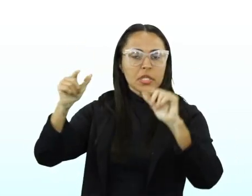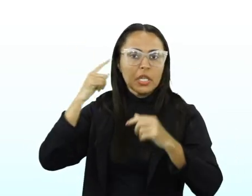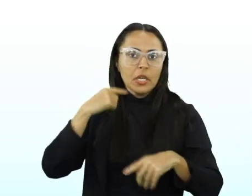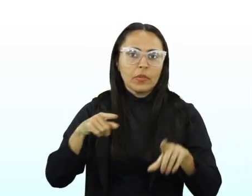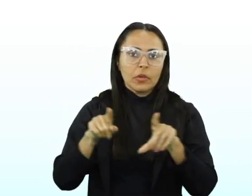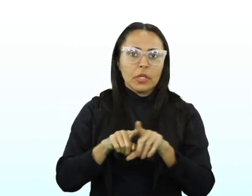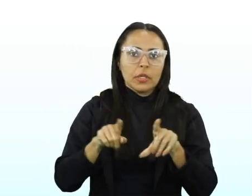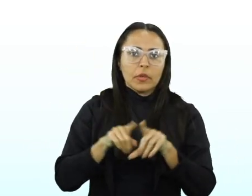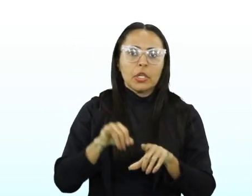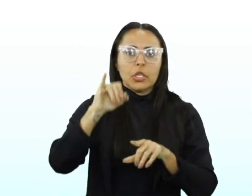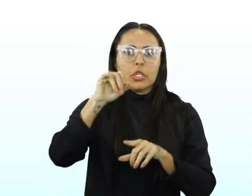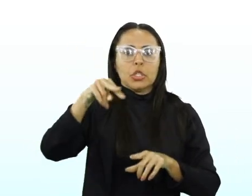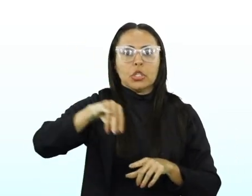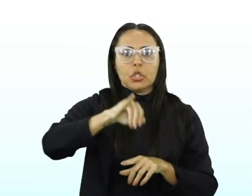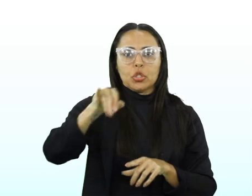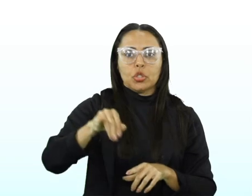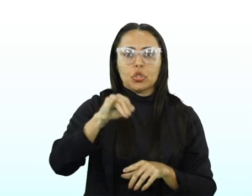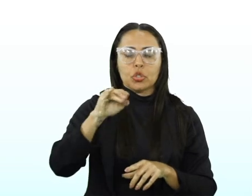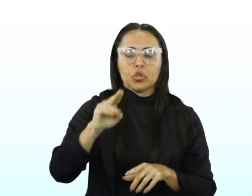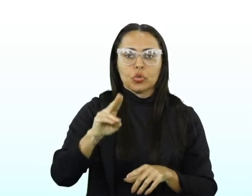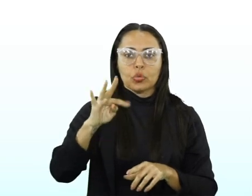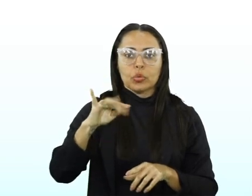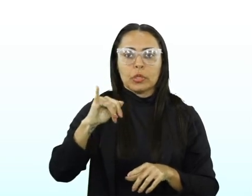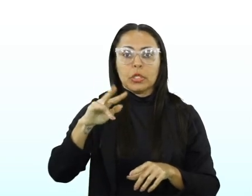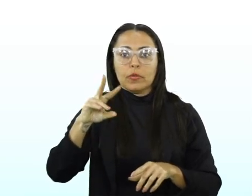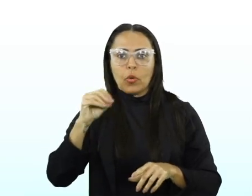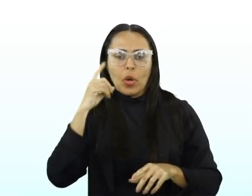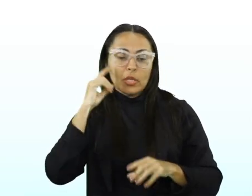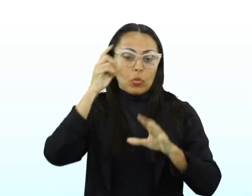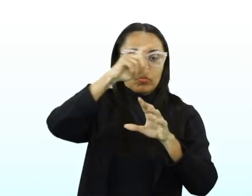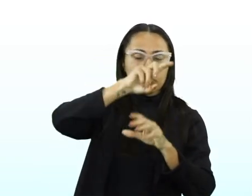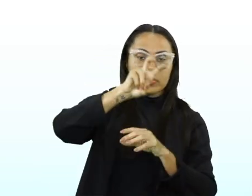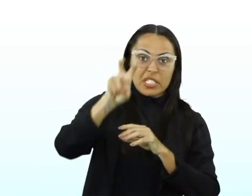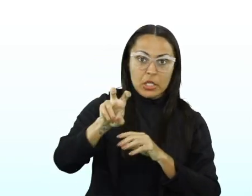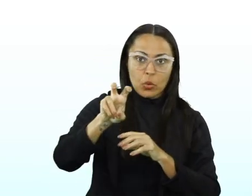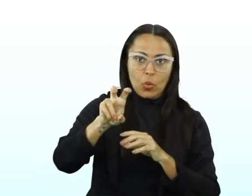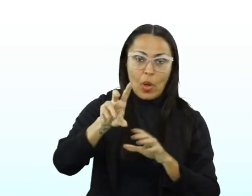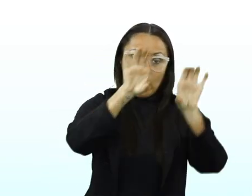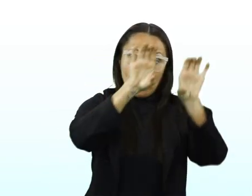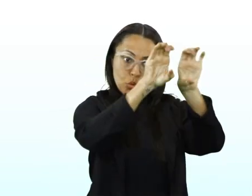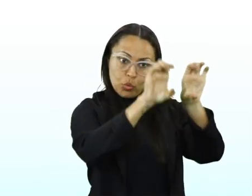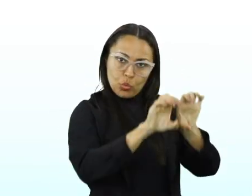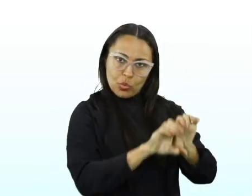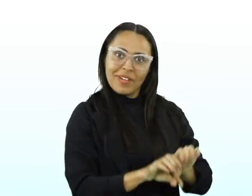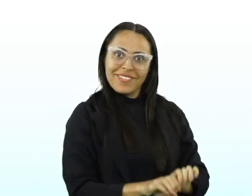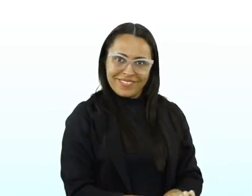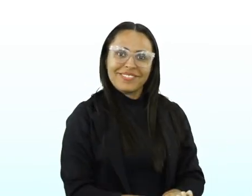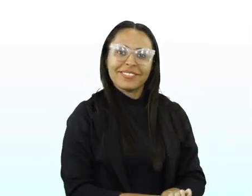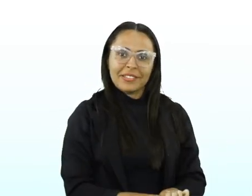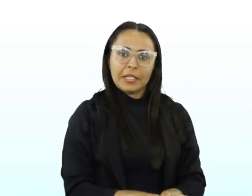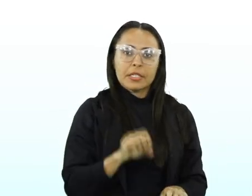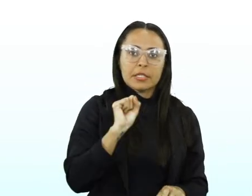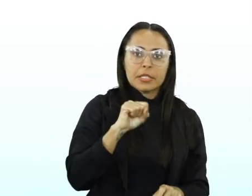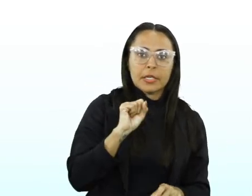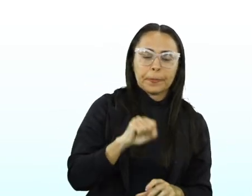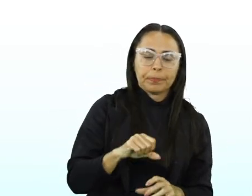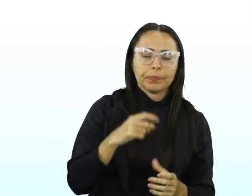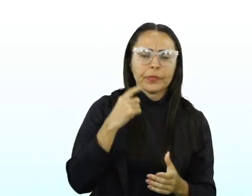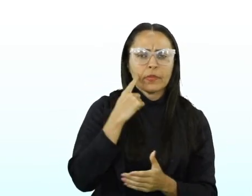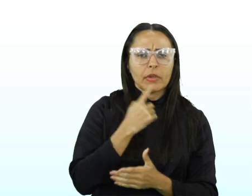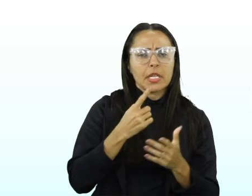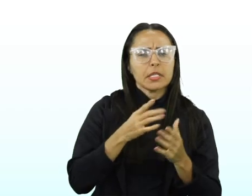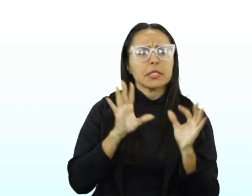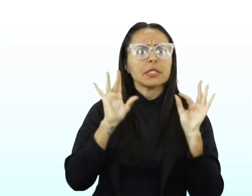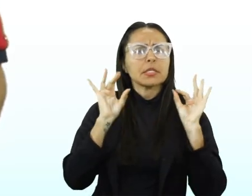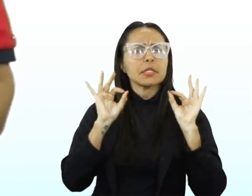injuntivo. Olha, são esses cinco. gêneros. Apresentam uma estrutura, essa estrutura vai dizer